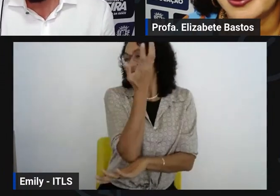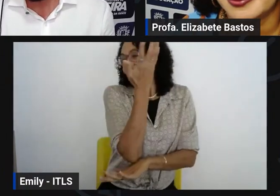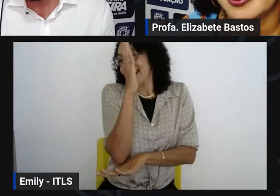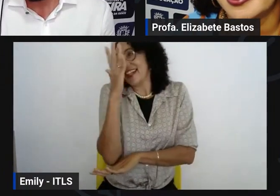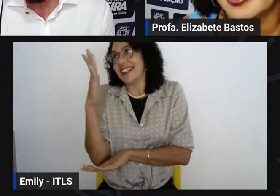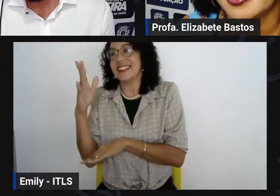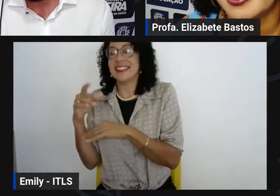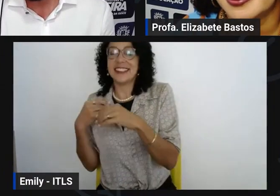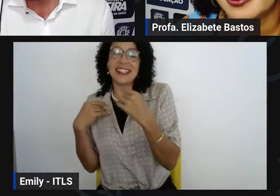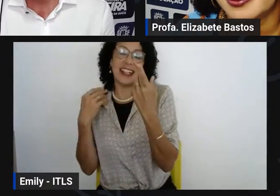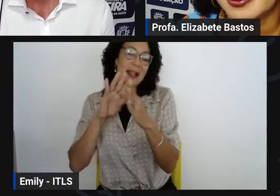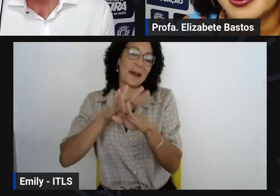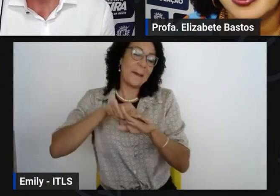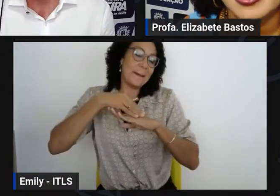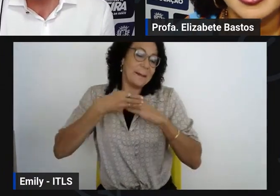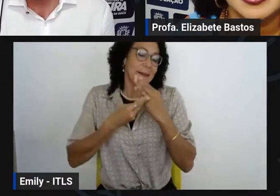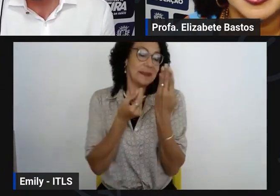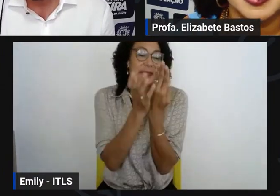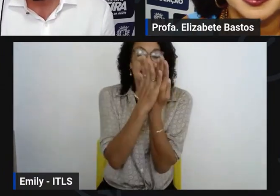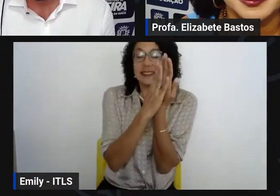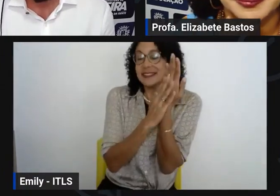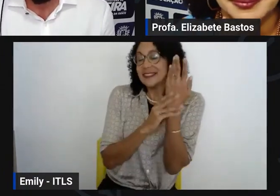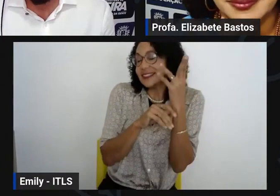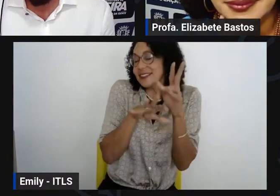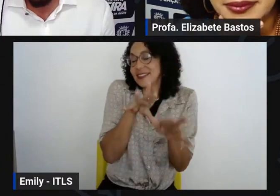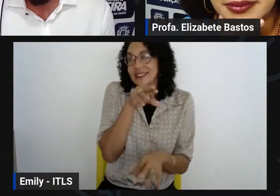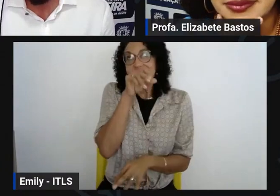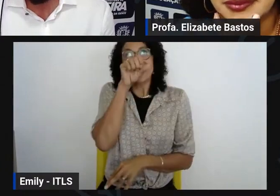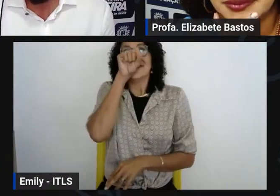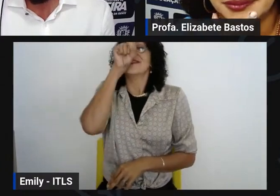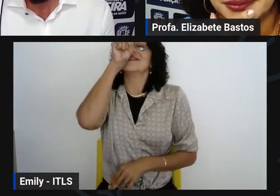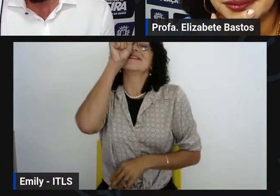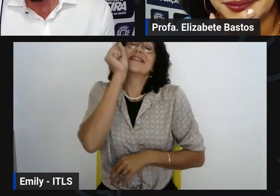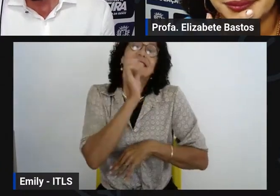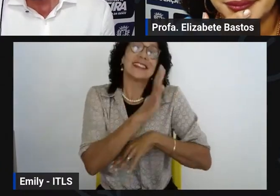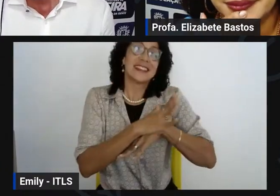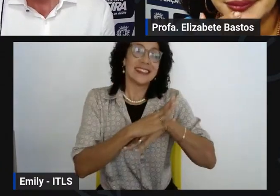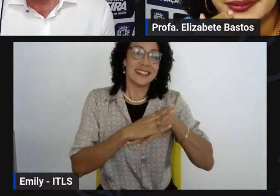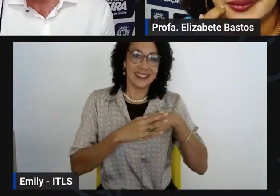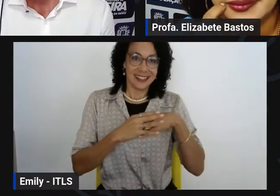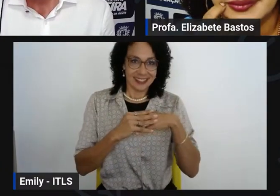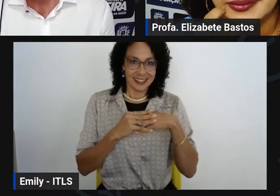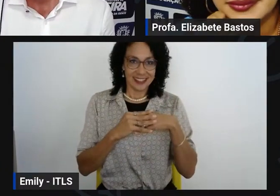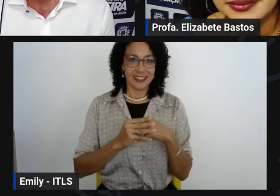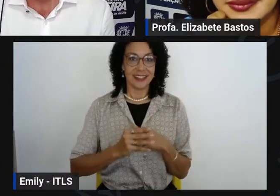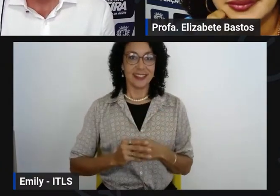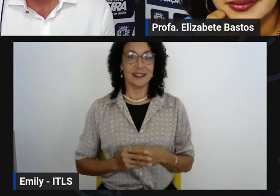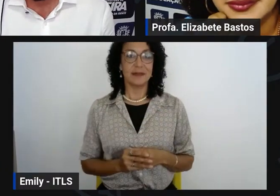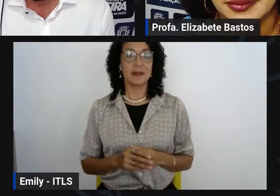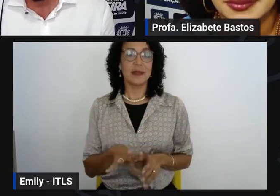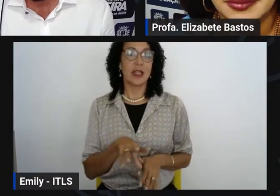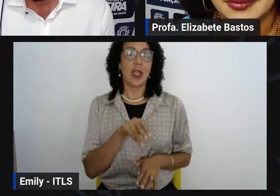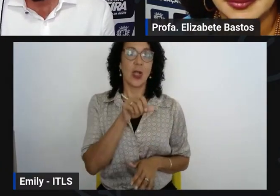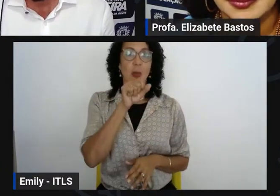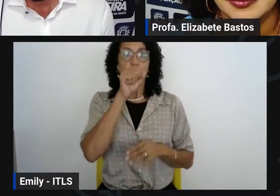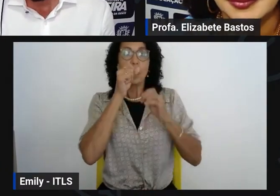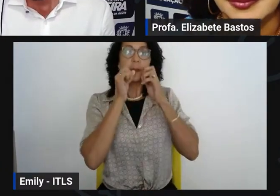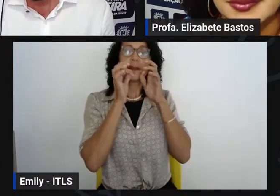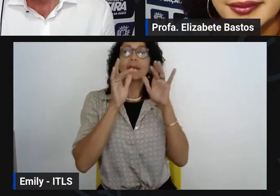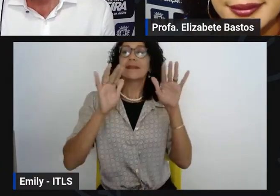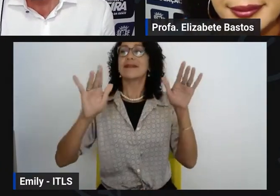pétalas aveludadas são perfumadas e acariciadas que aroma recendente